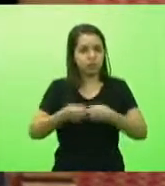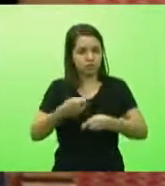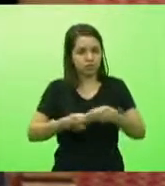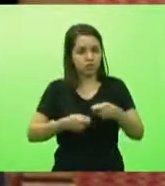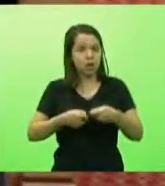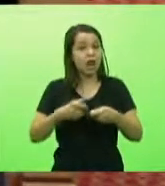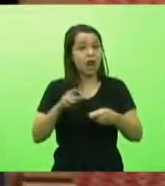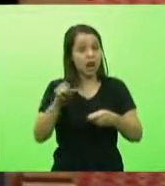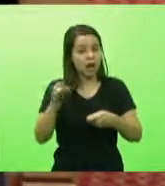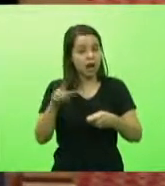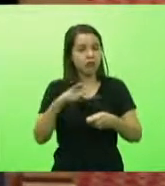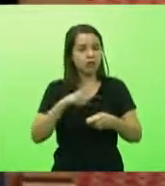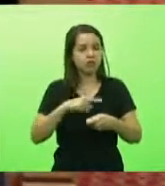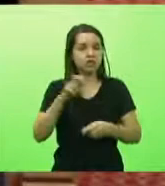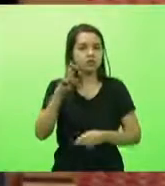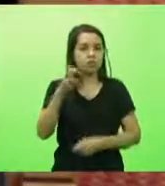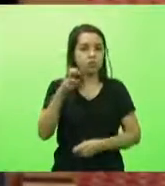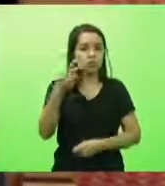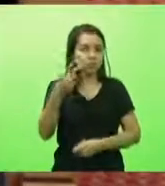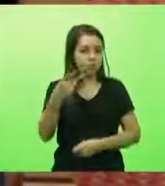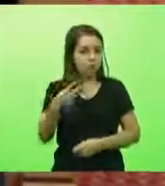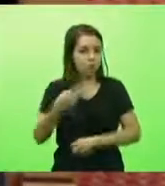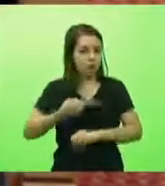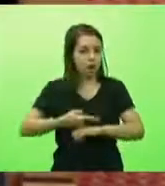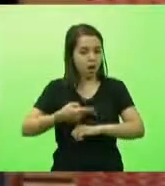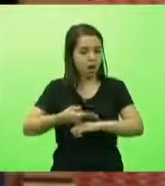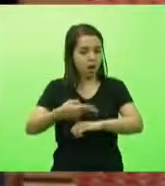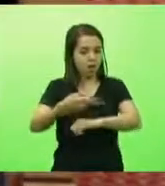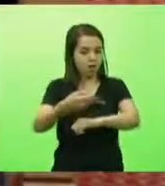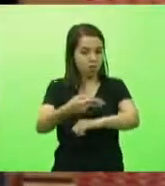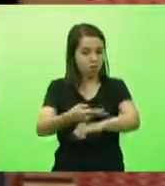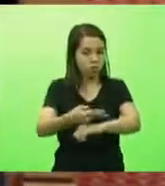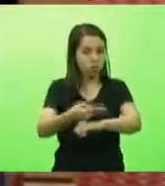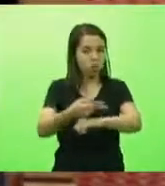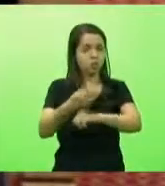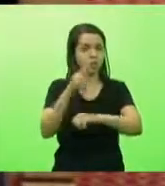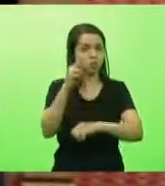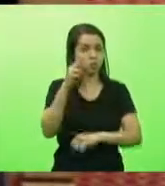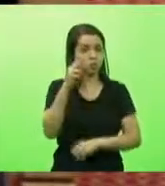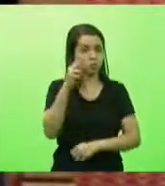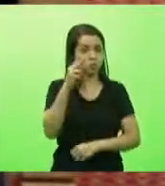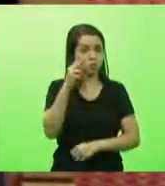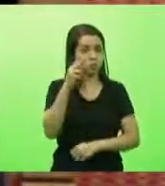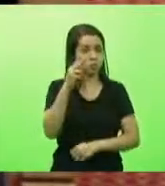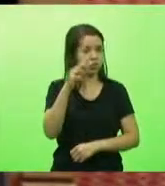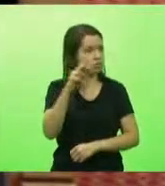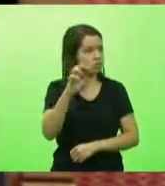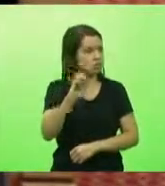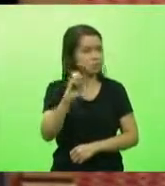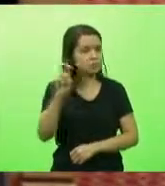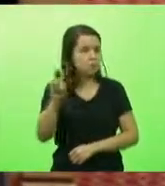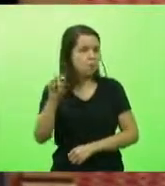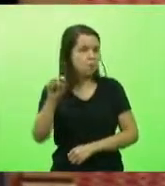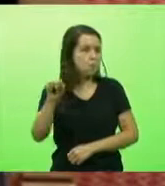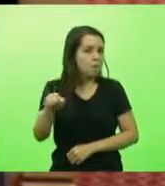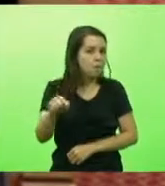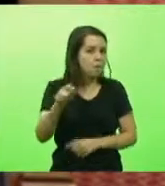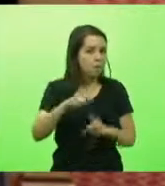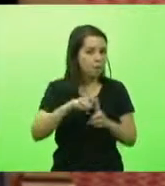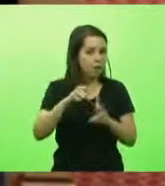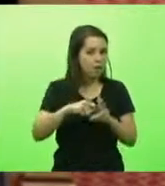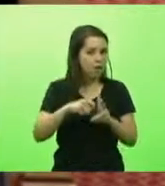recebe 205 mil por mês, recebia, não sei se é esse valor, da